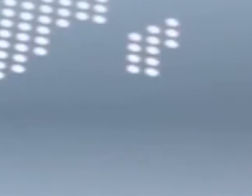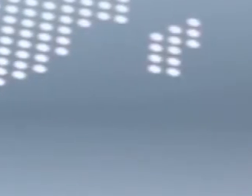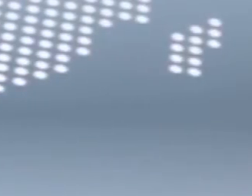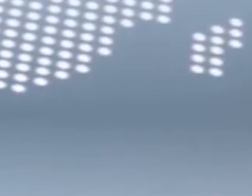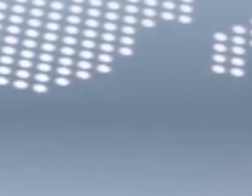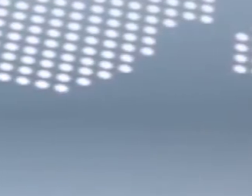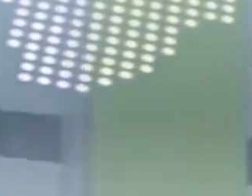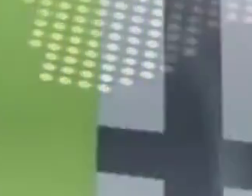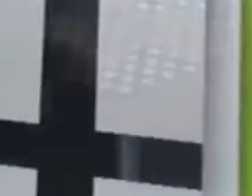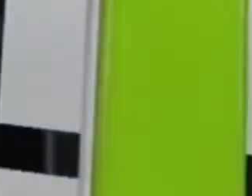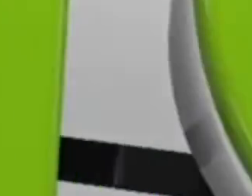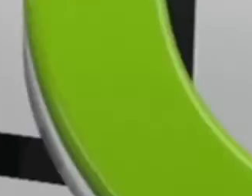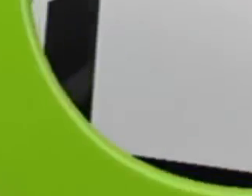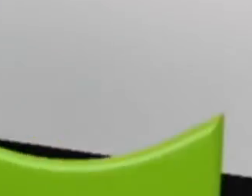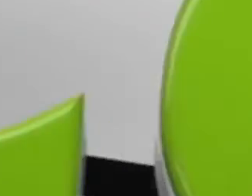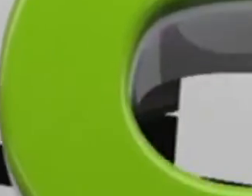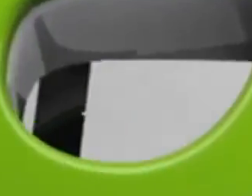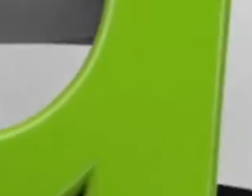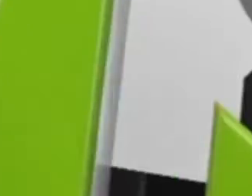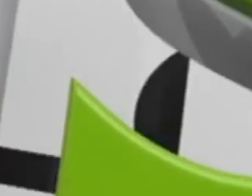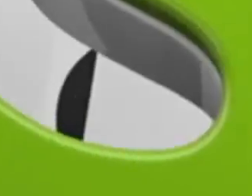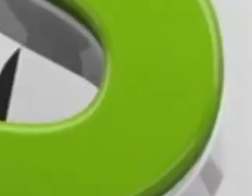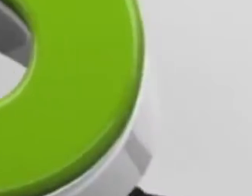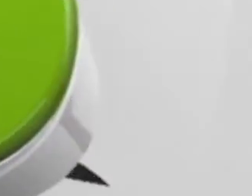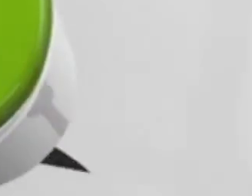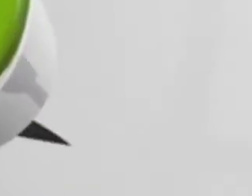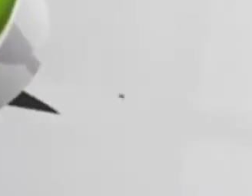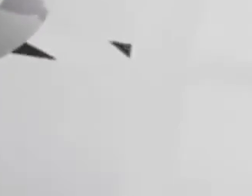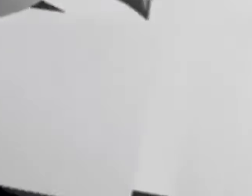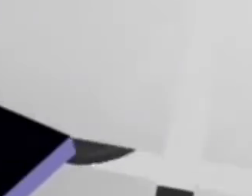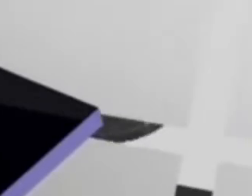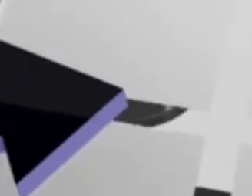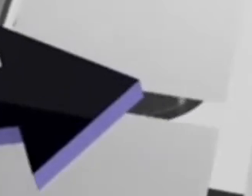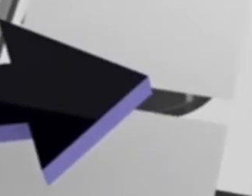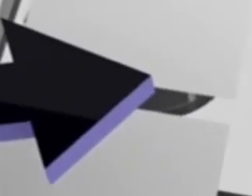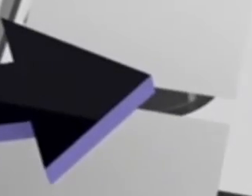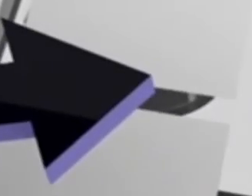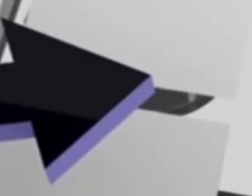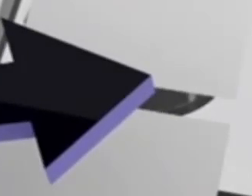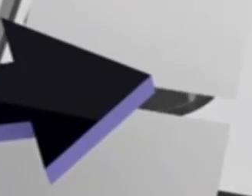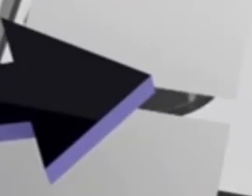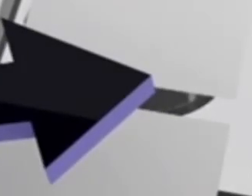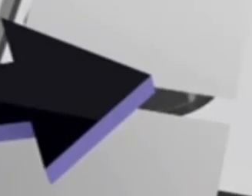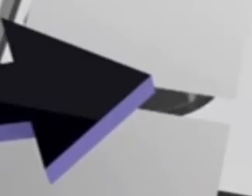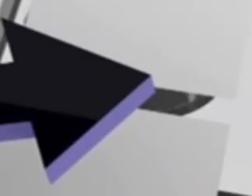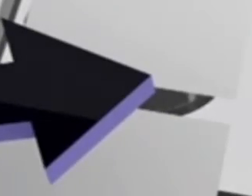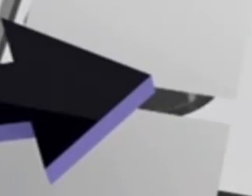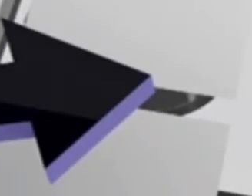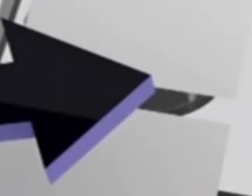ei e o a e a a a a a a